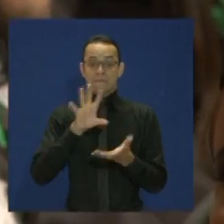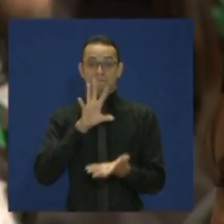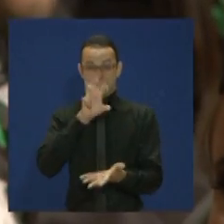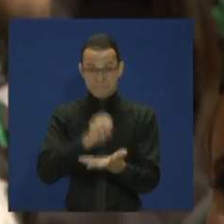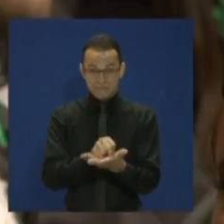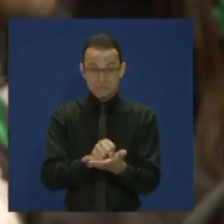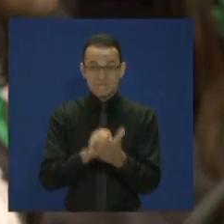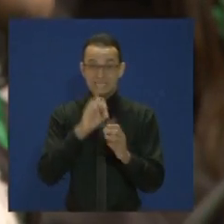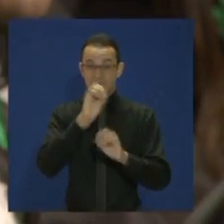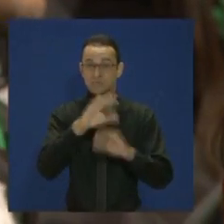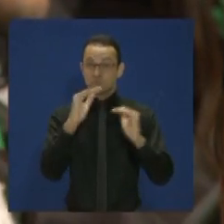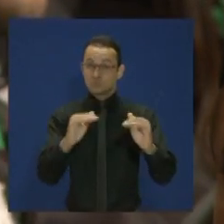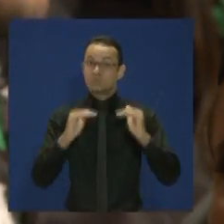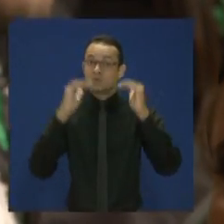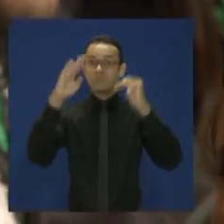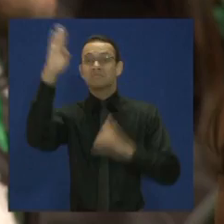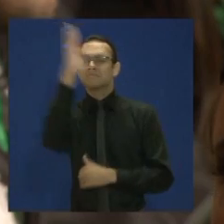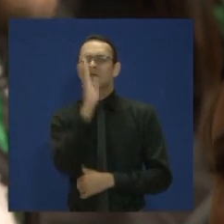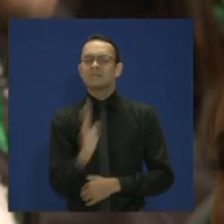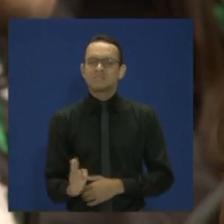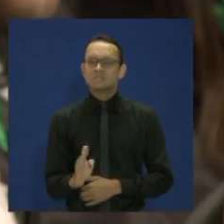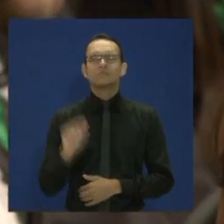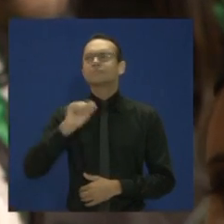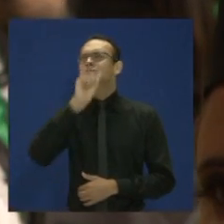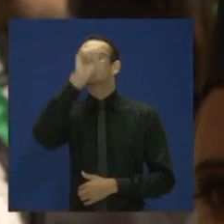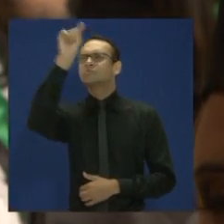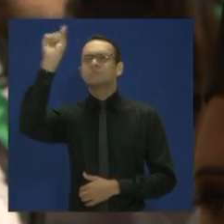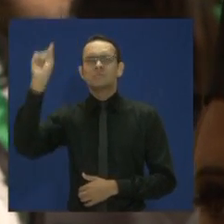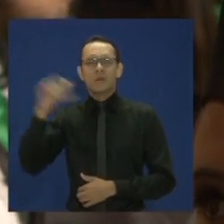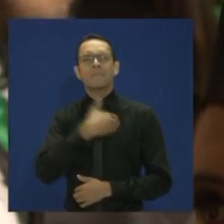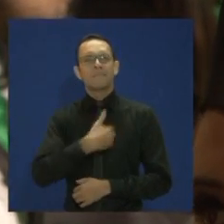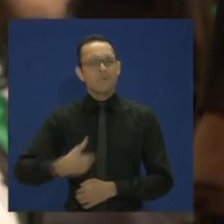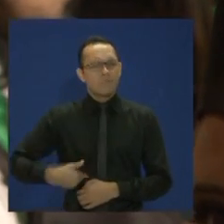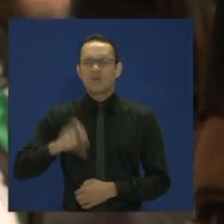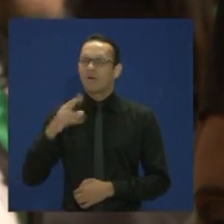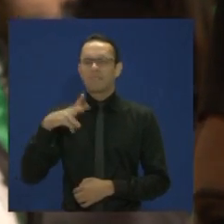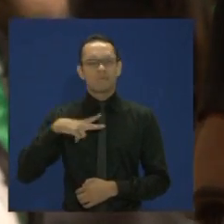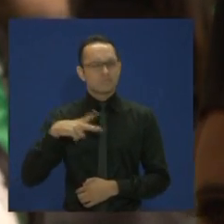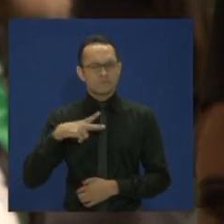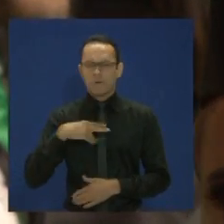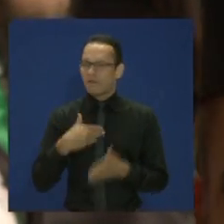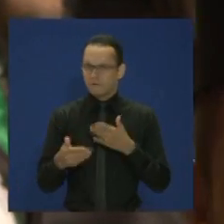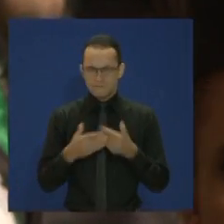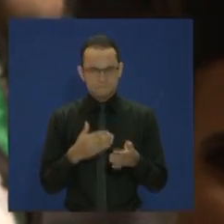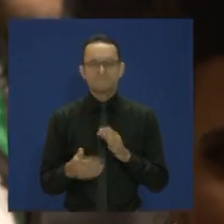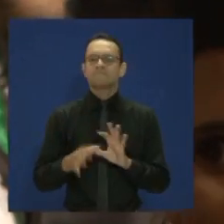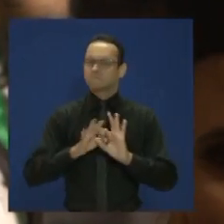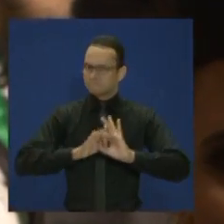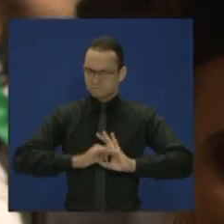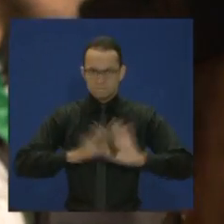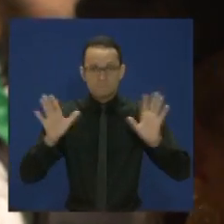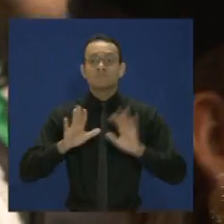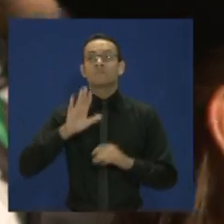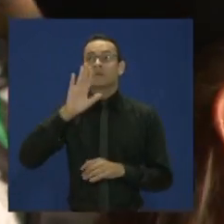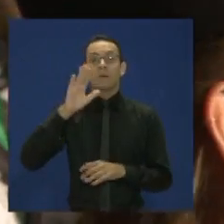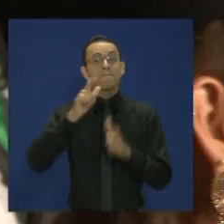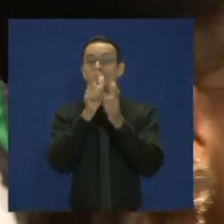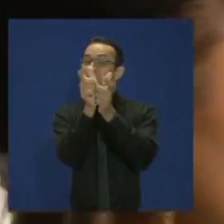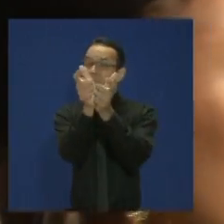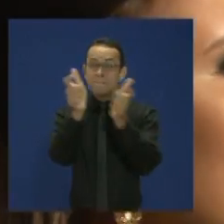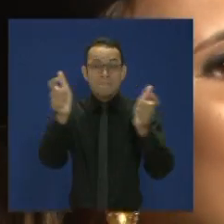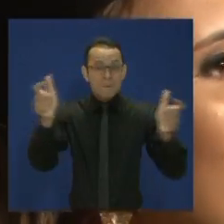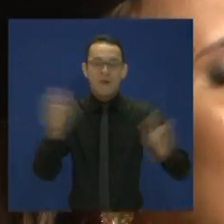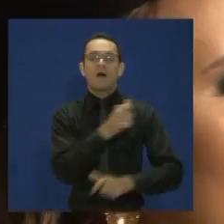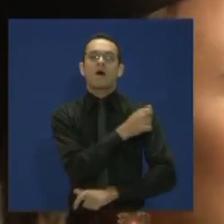educação superior brasileira em universidades, sejam elas públicas ou privadas, a maioria desses alunos estão nas universidades